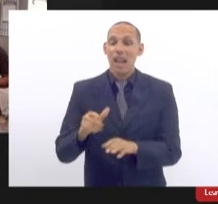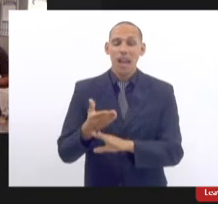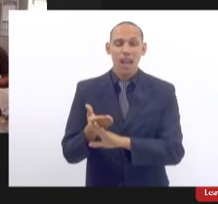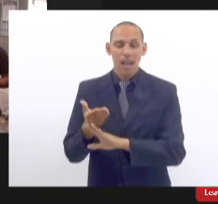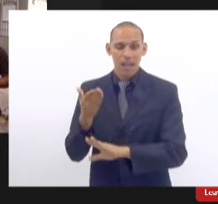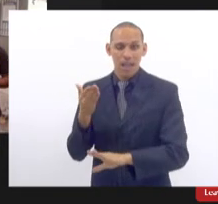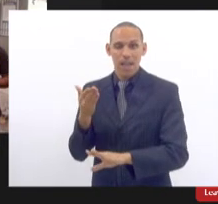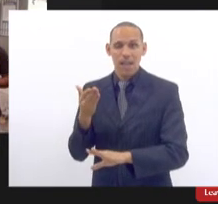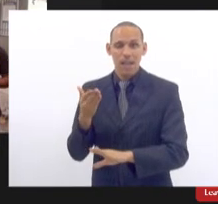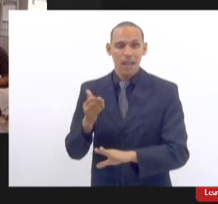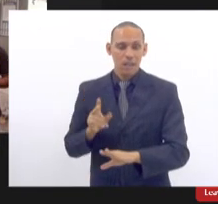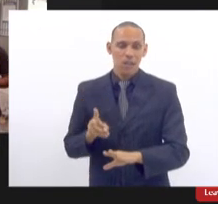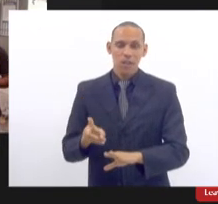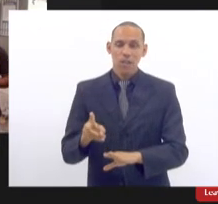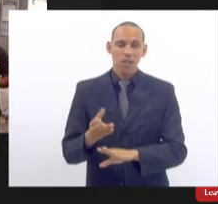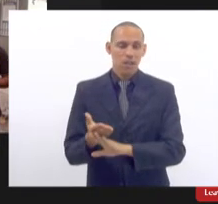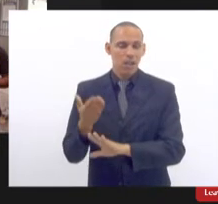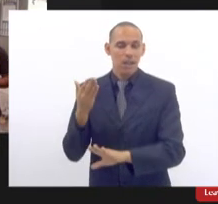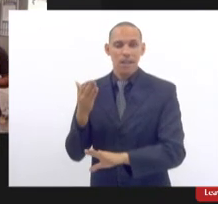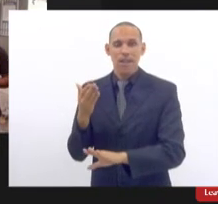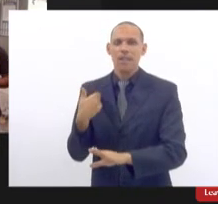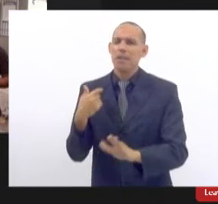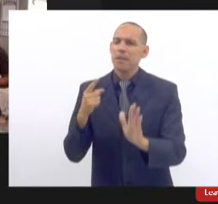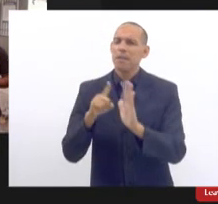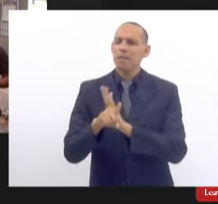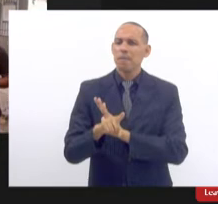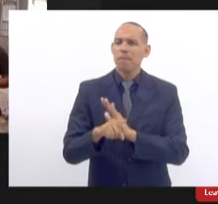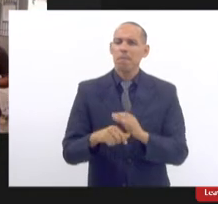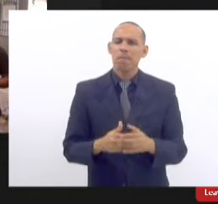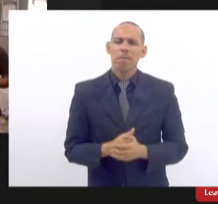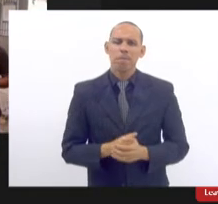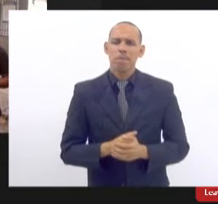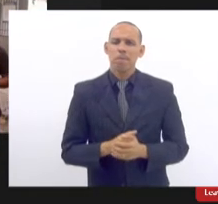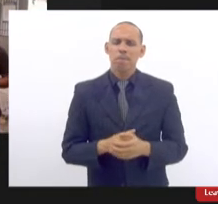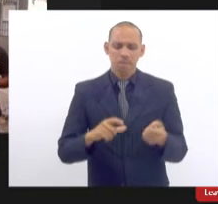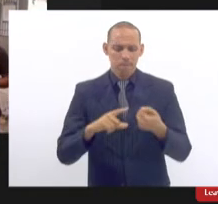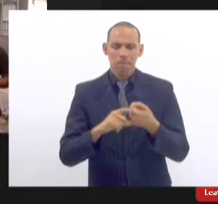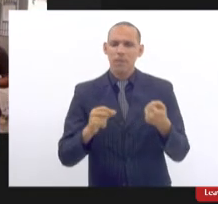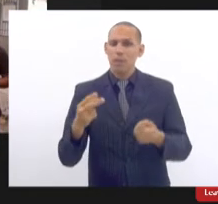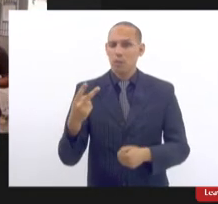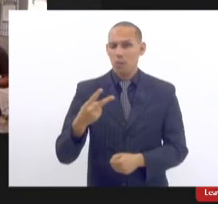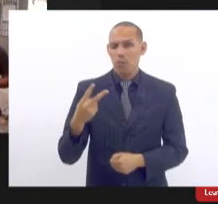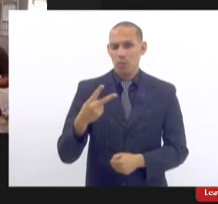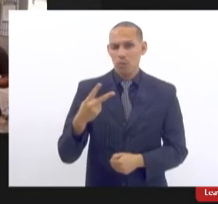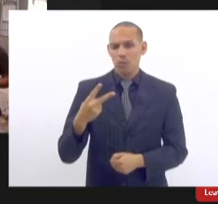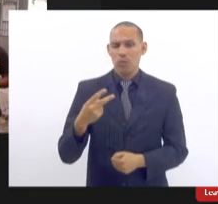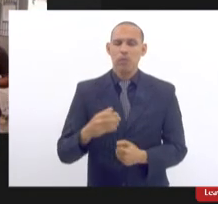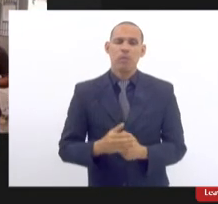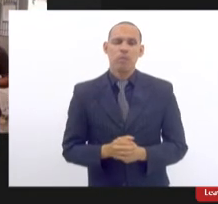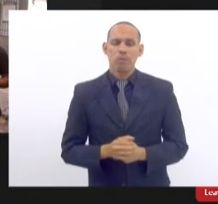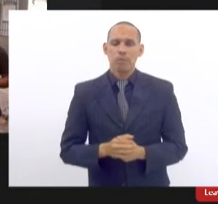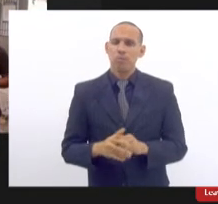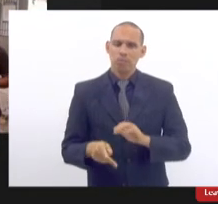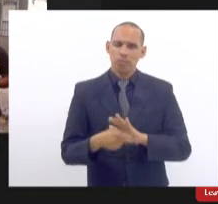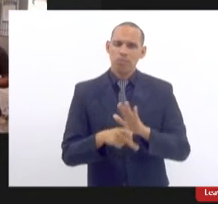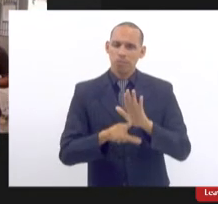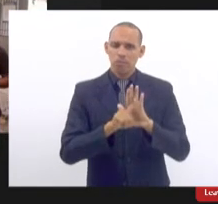fazer uma pergunta o artigo segundo o artigo segundo da lei